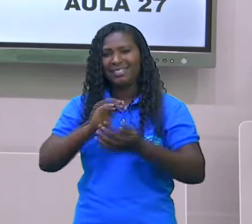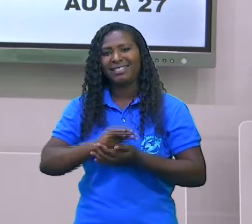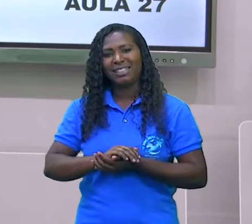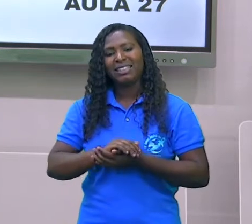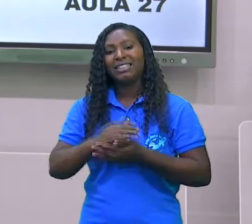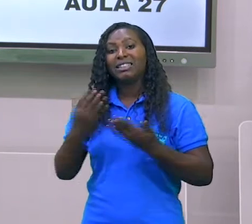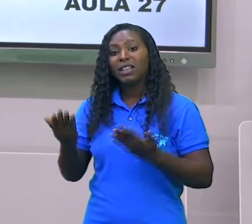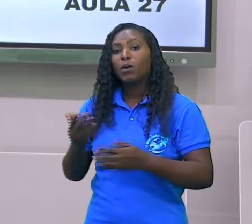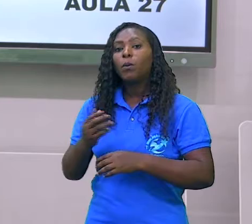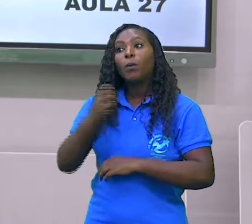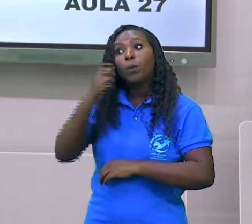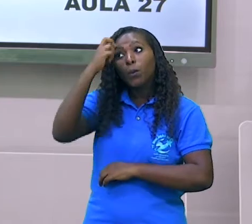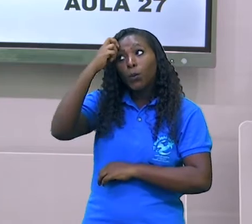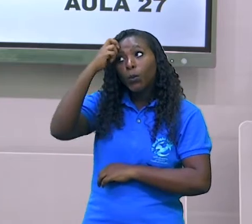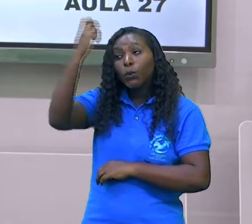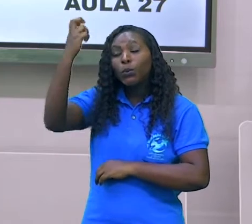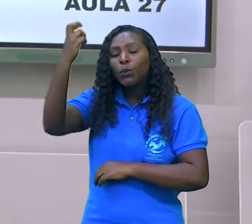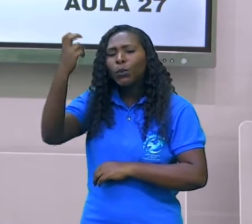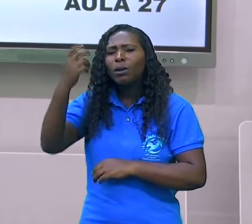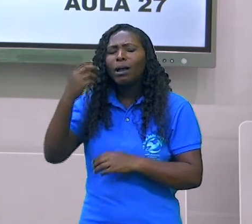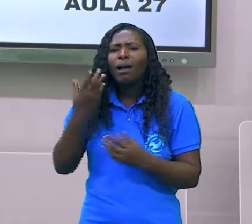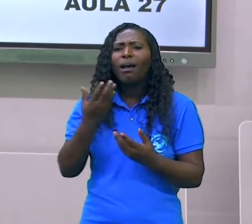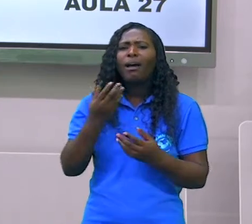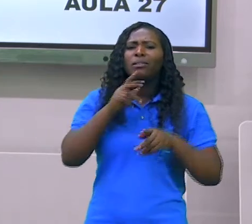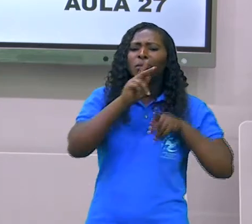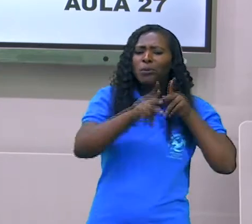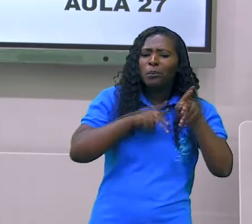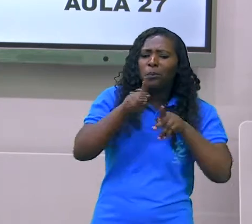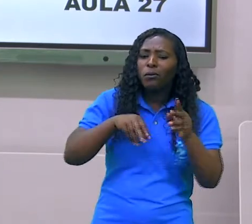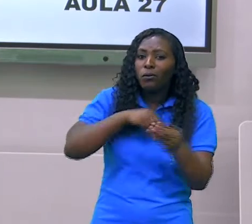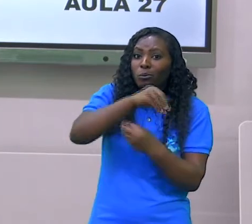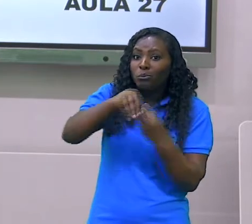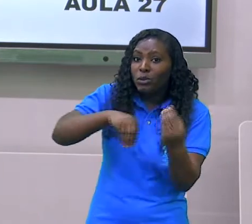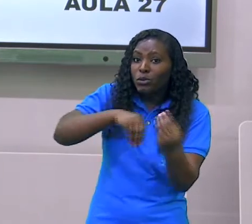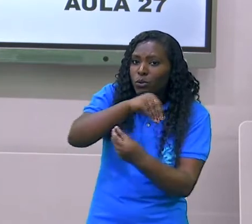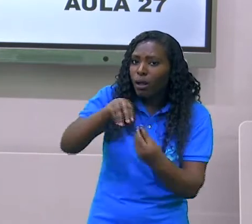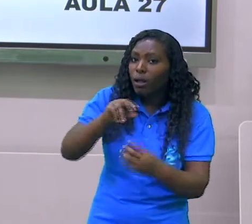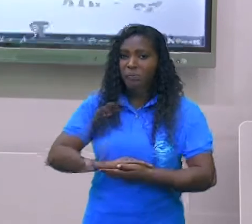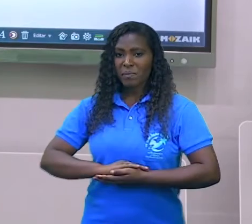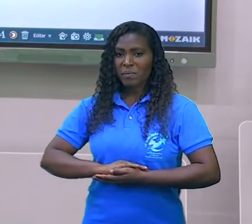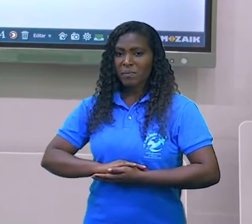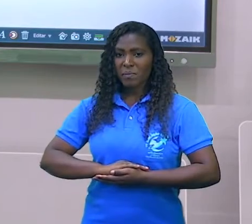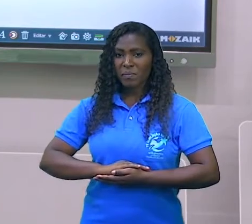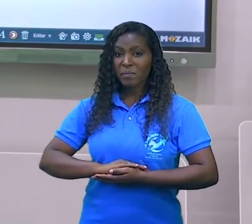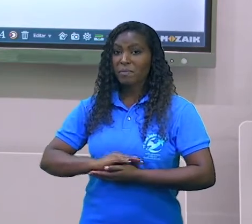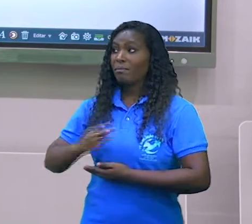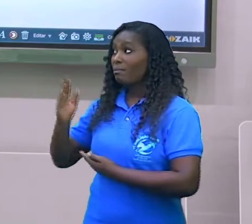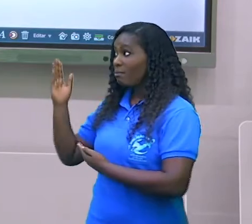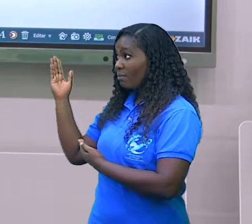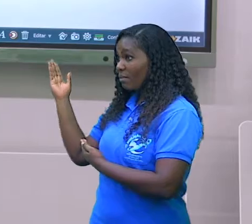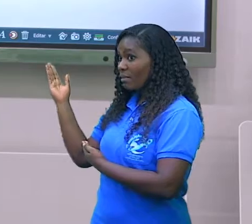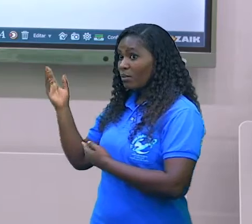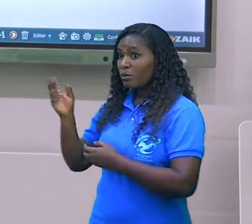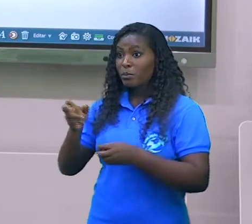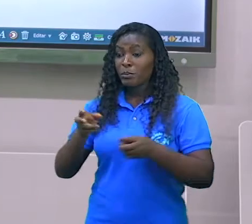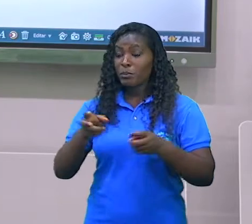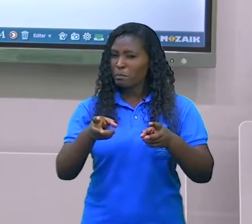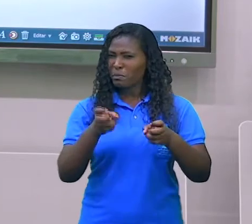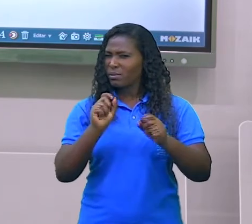a cultura helenística. Vamos dar uma olhadinha nesse vídeo? Aqui nós vamos ver,